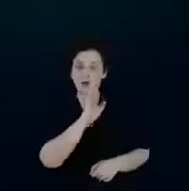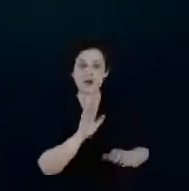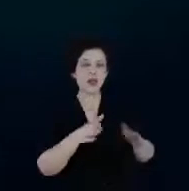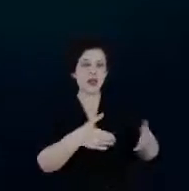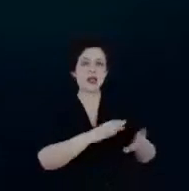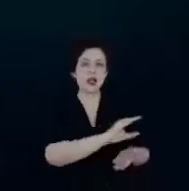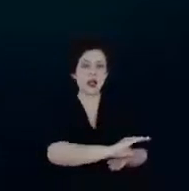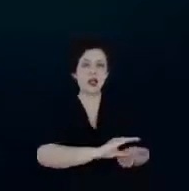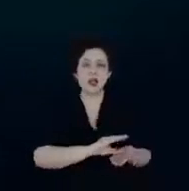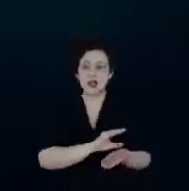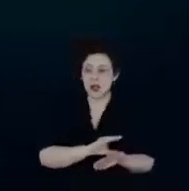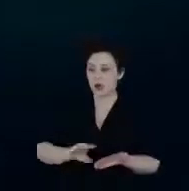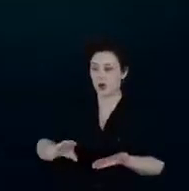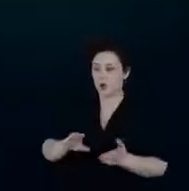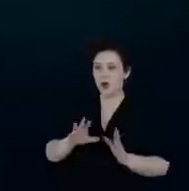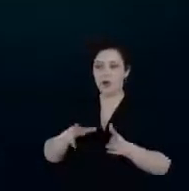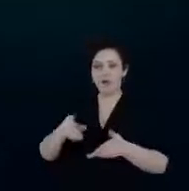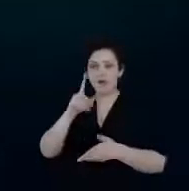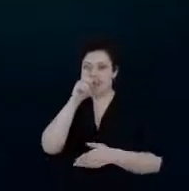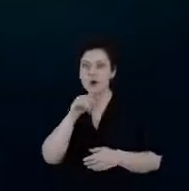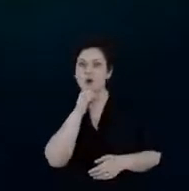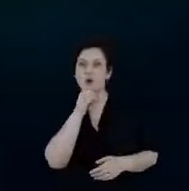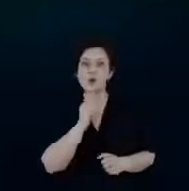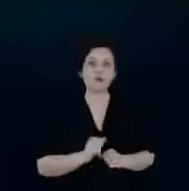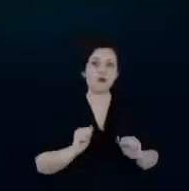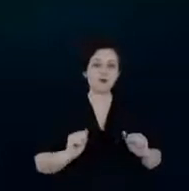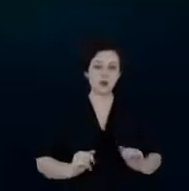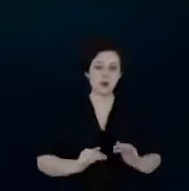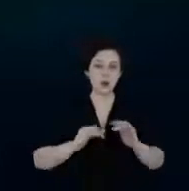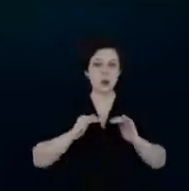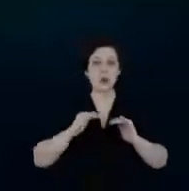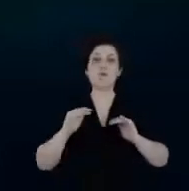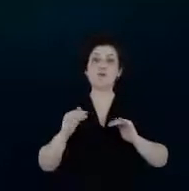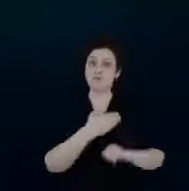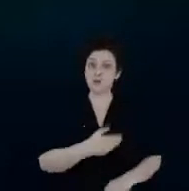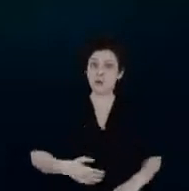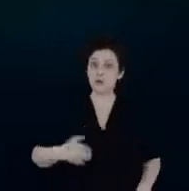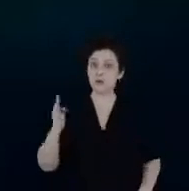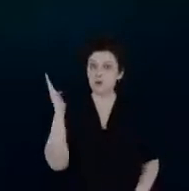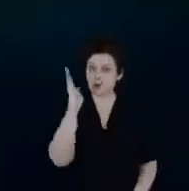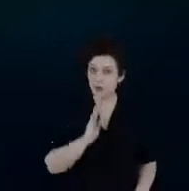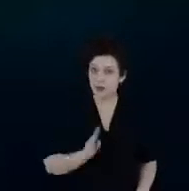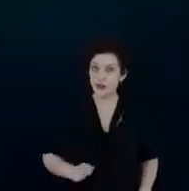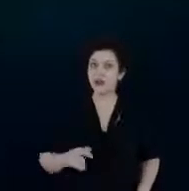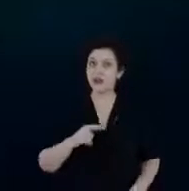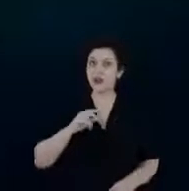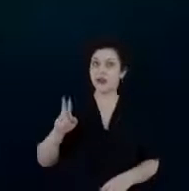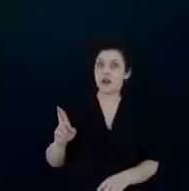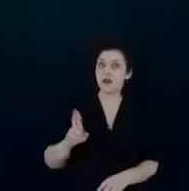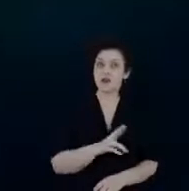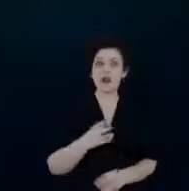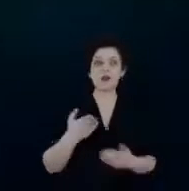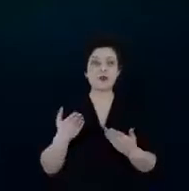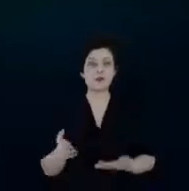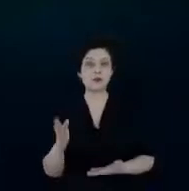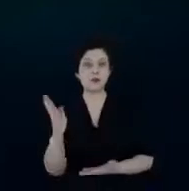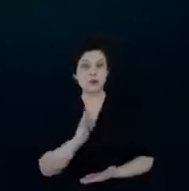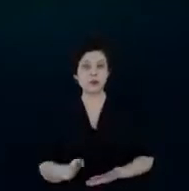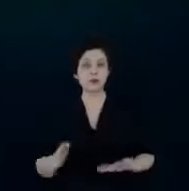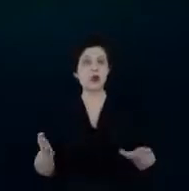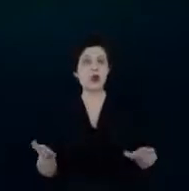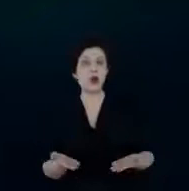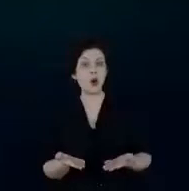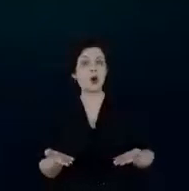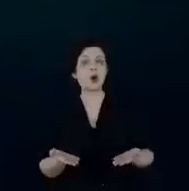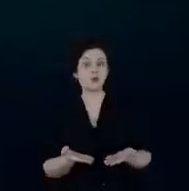recursos para iluminação pública no Brasil que é bastante importante traz um resultado no horário de ponta no atual horário de